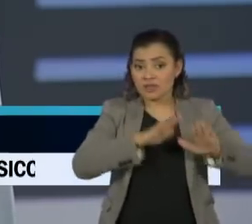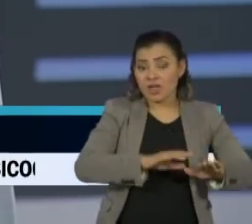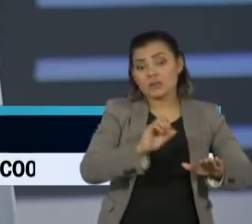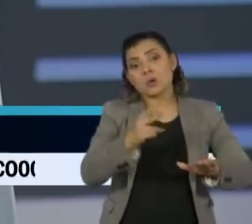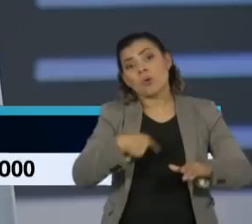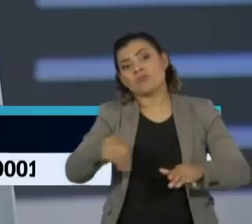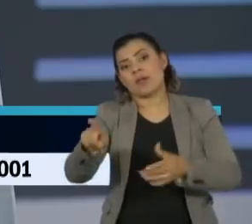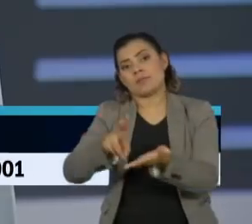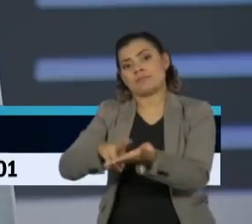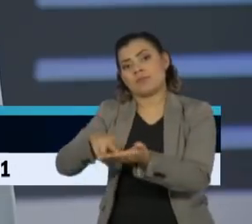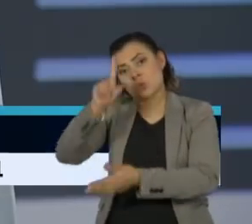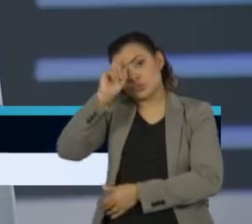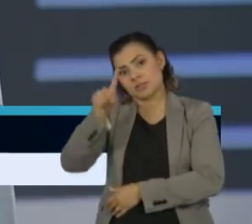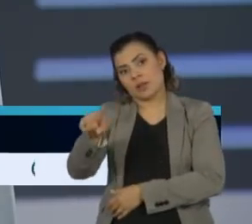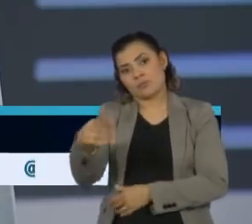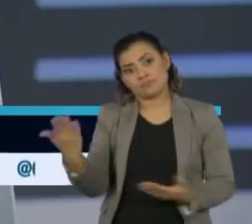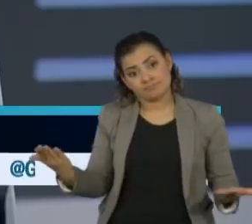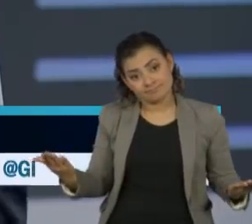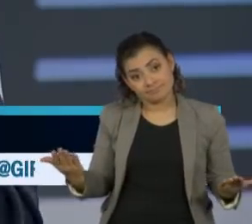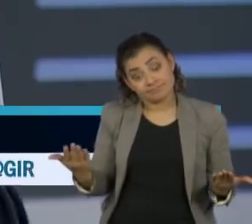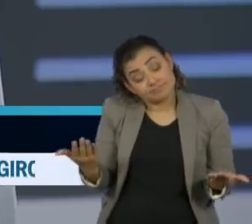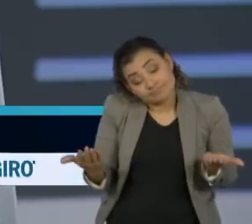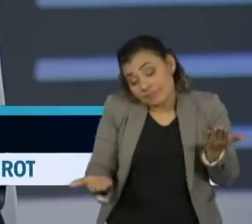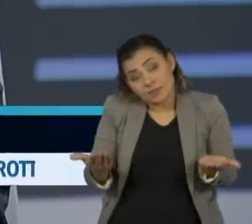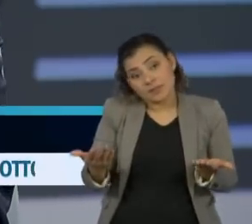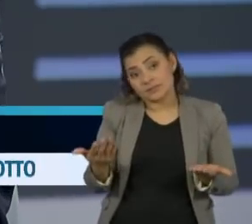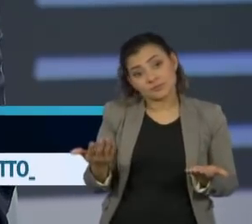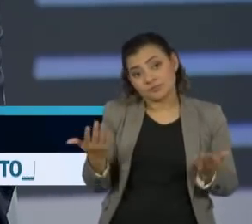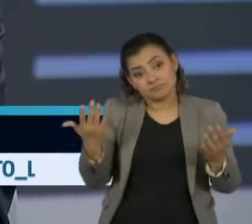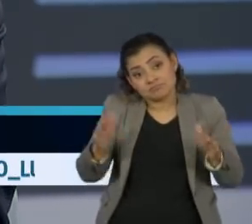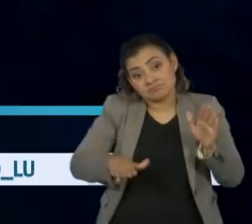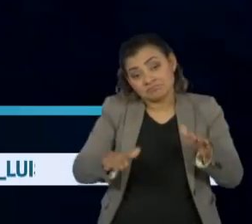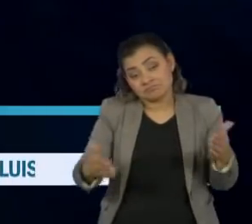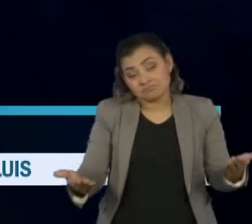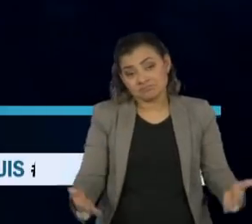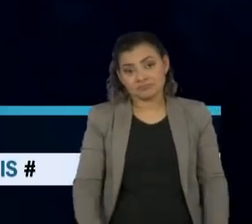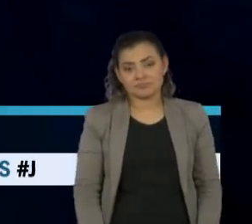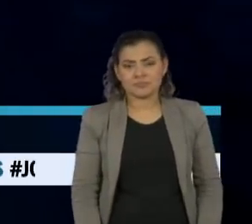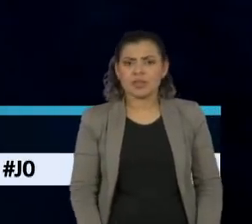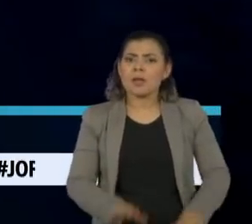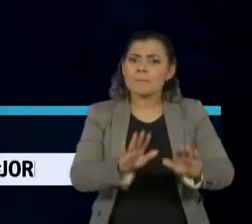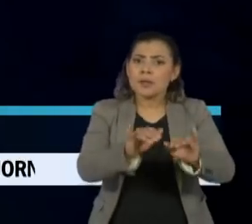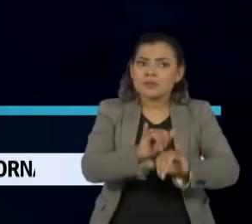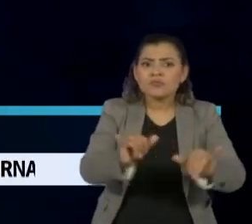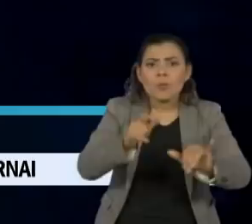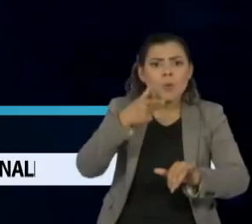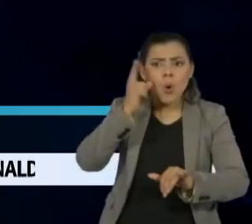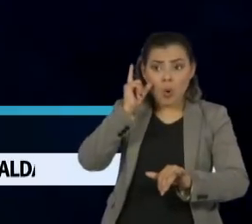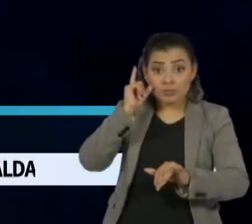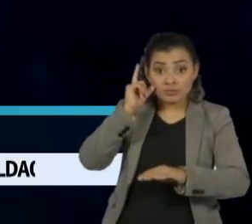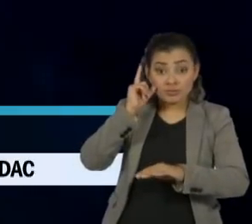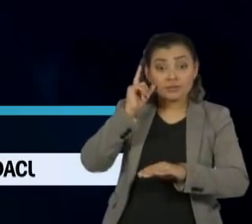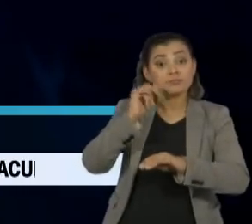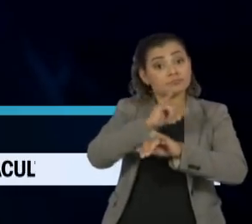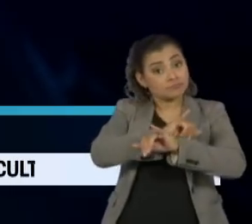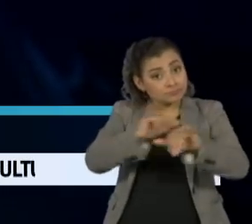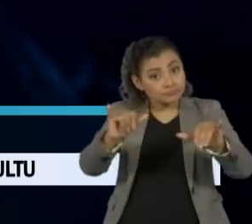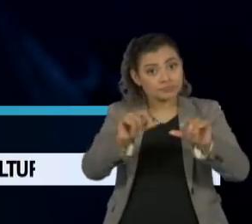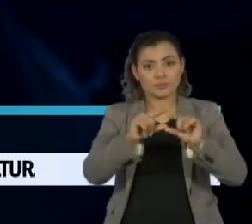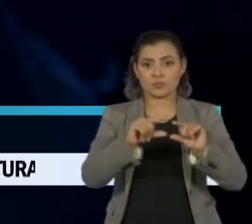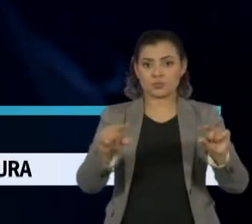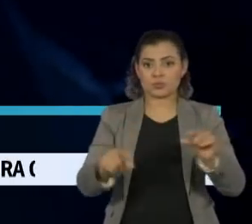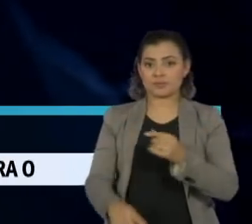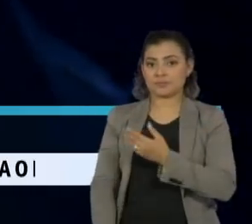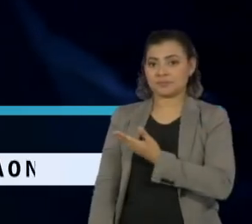você vai procurar uma atenção médica. Ao contrário do que informamos ontem, aqui na Tarja Abaixo, onde